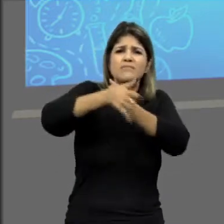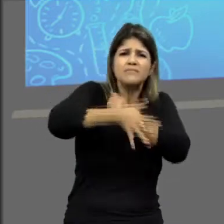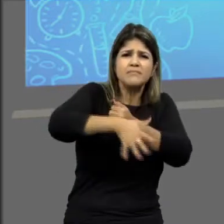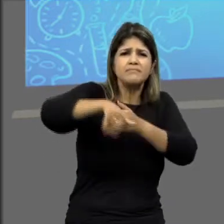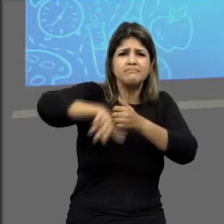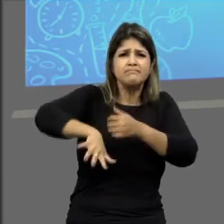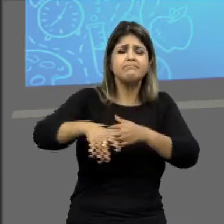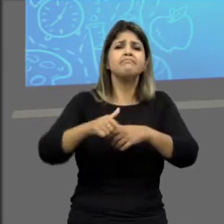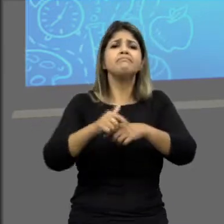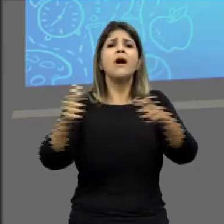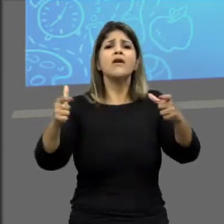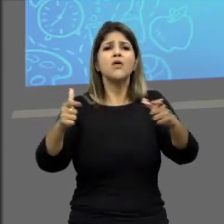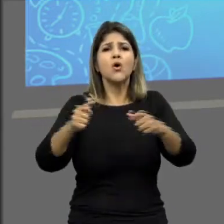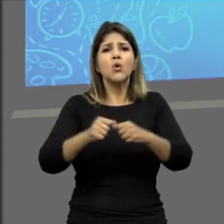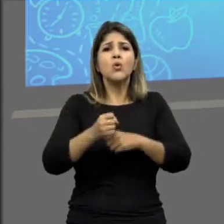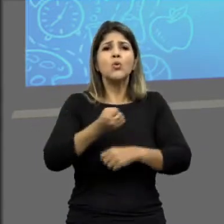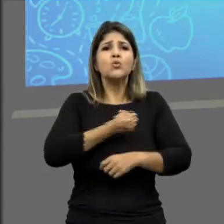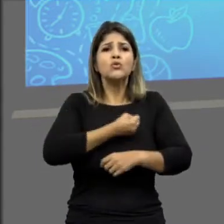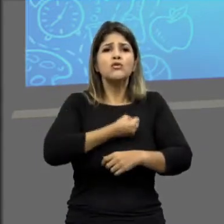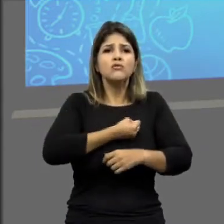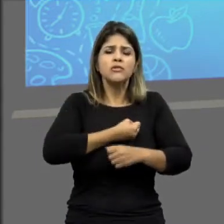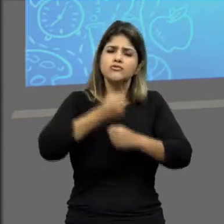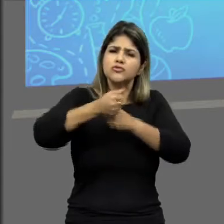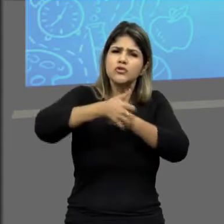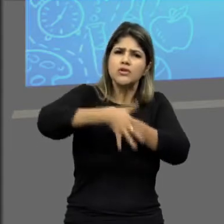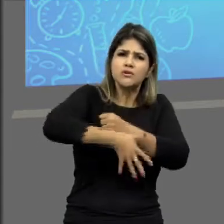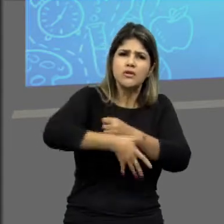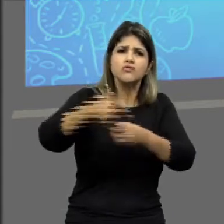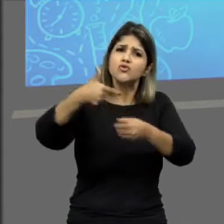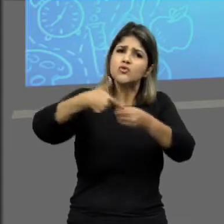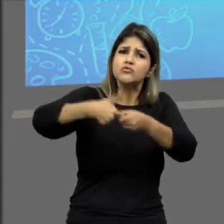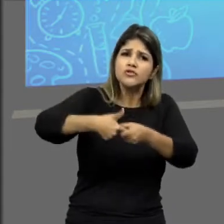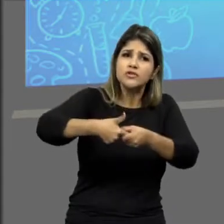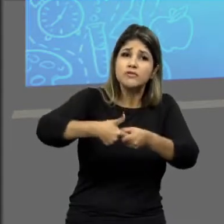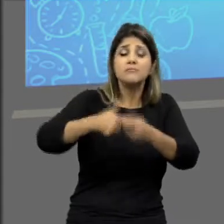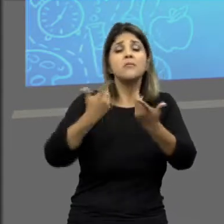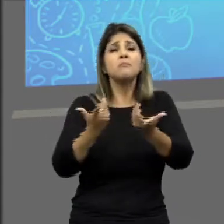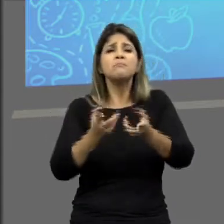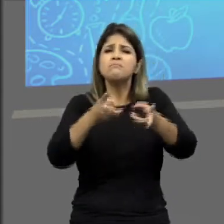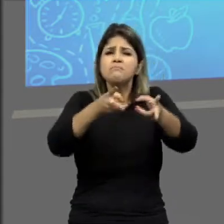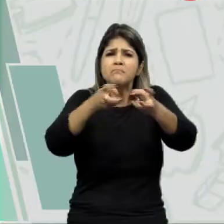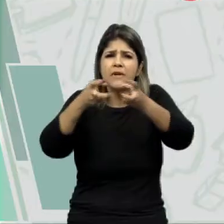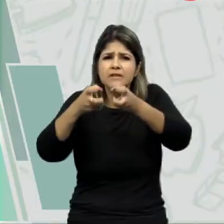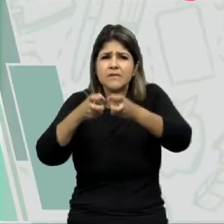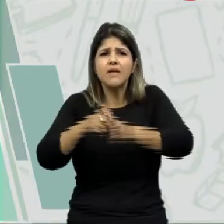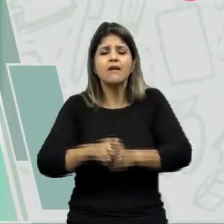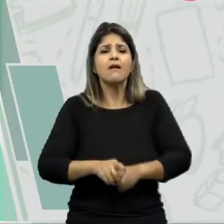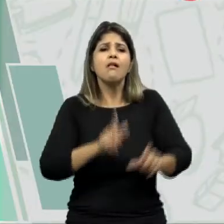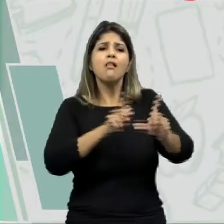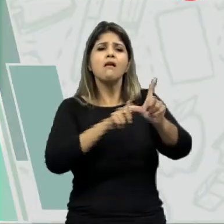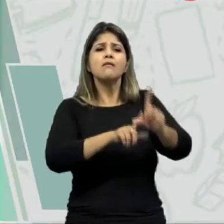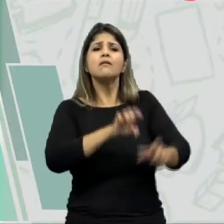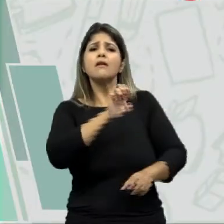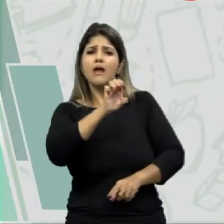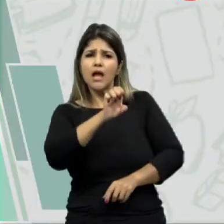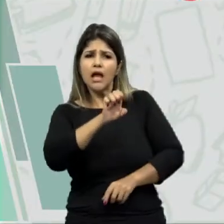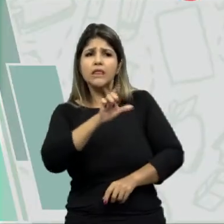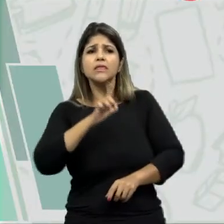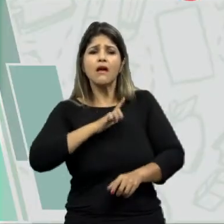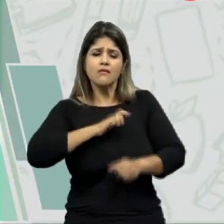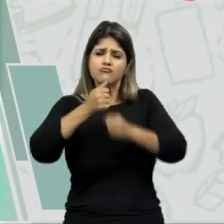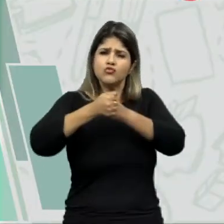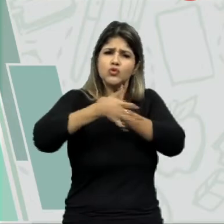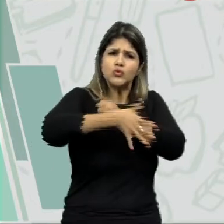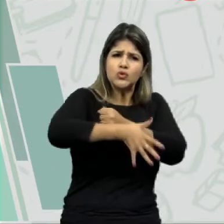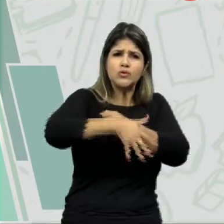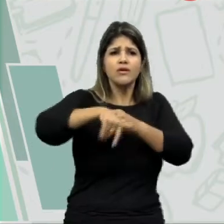número de ramificações, maior vai ser a octanagem desse combustível. E nas nossas alternativas, nós podemos perceber que a letra E é a que possui